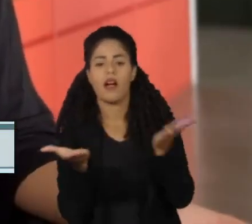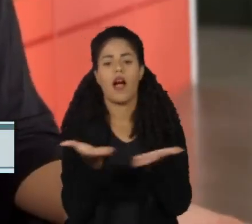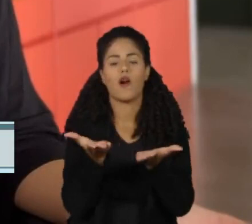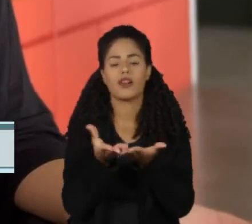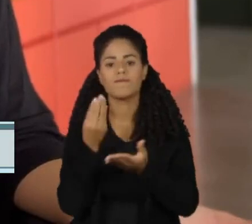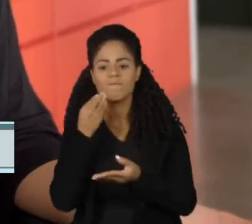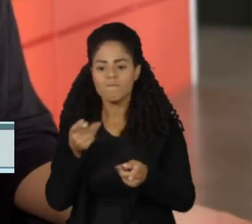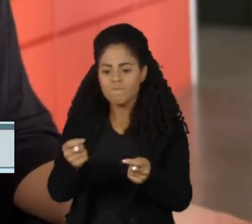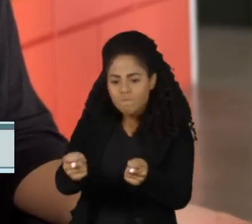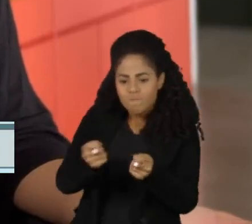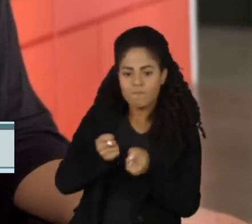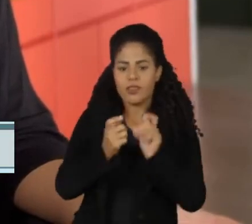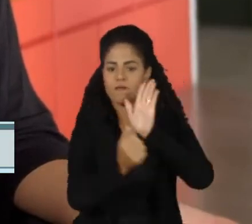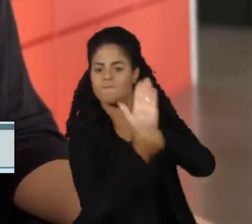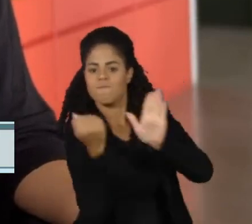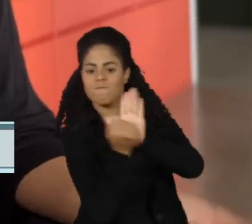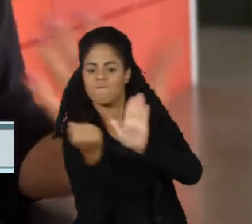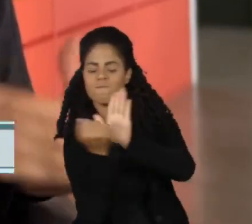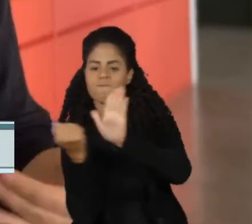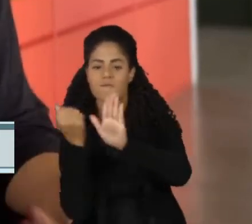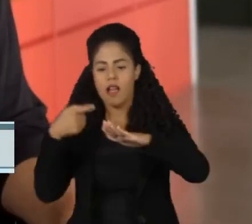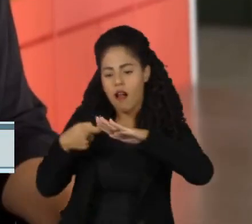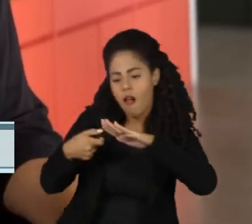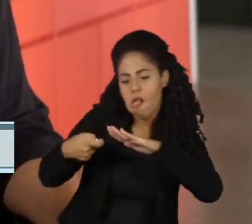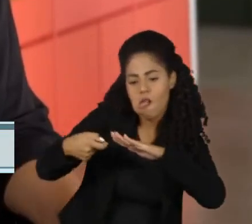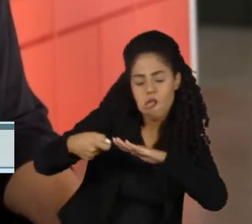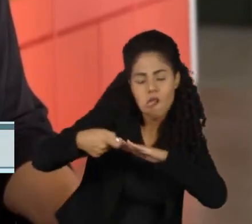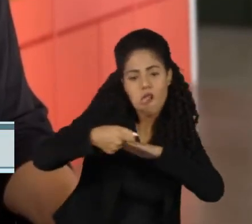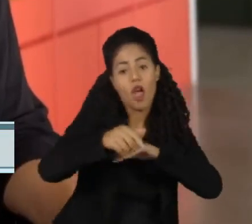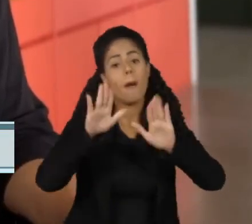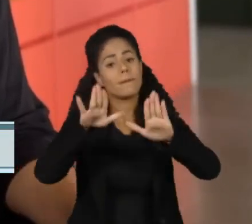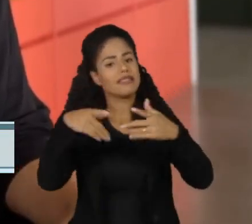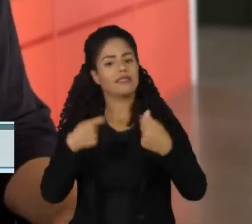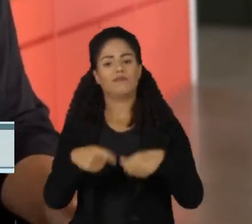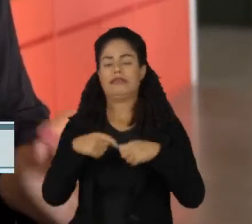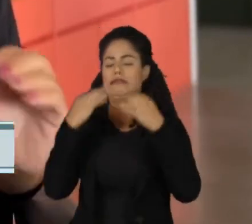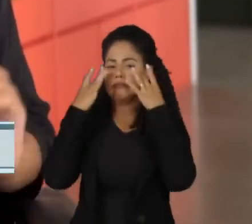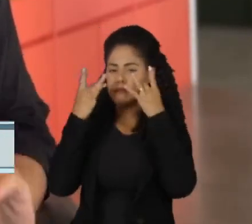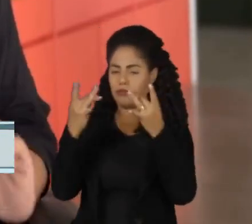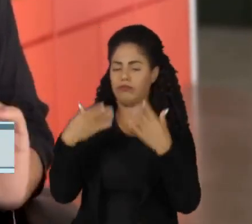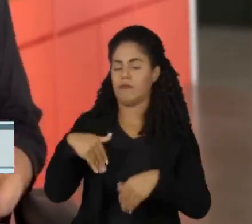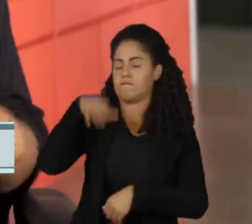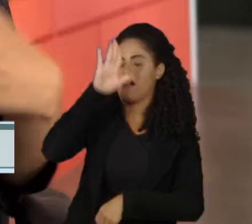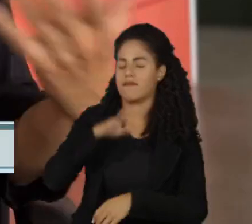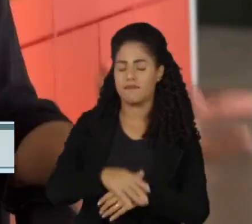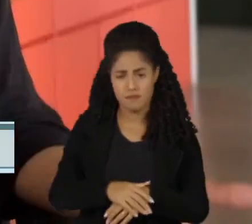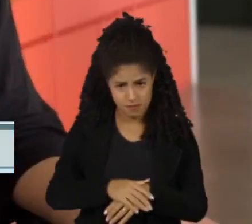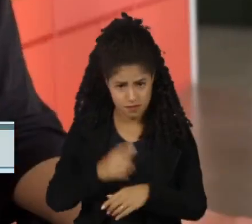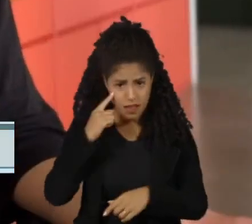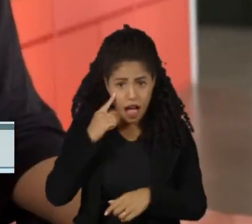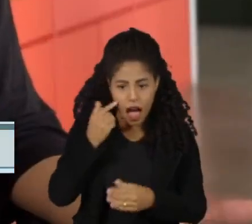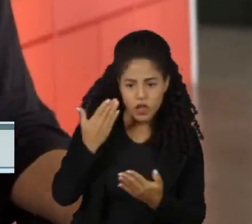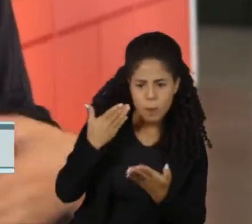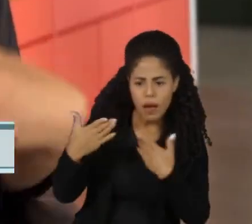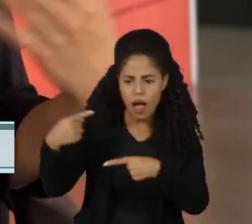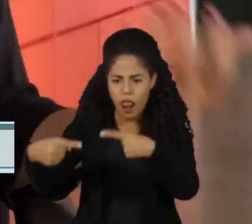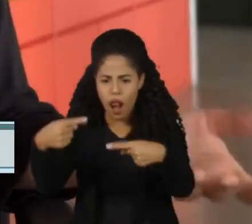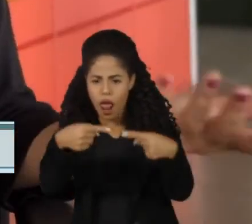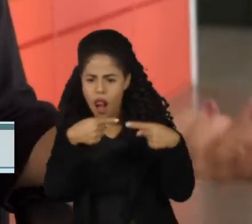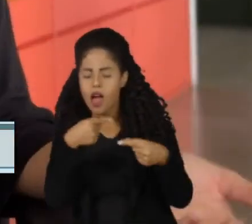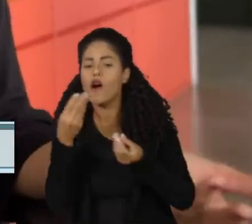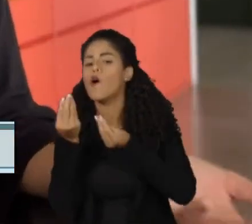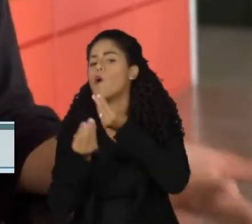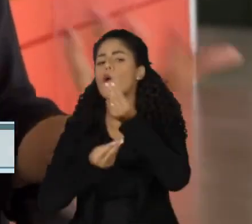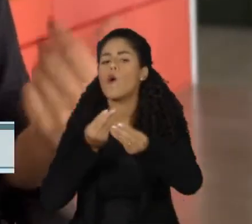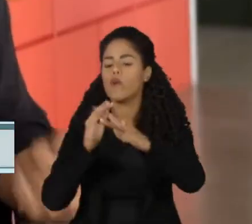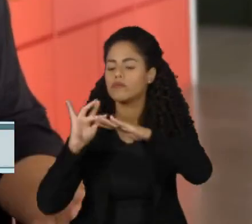conter e retirar do ar fake news como essas, mas ainda é preciso muito mais. Tanto o debate da autorregulação, ou seja, de como